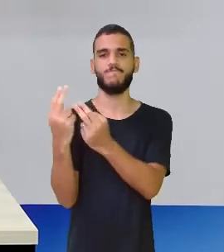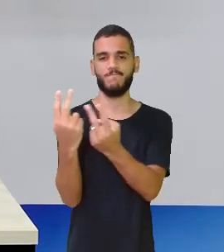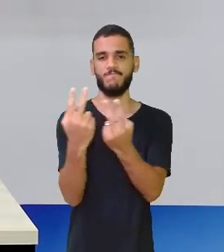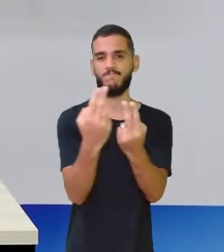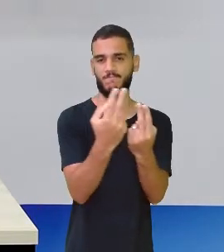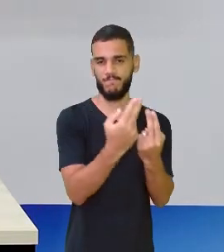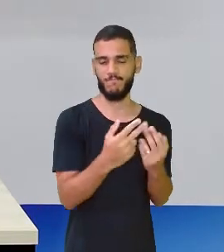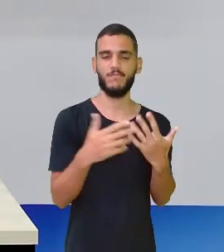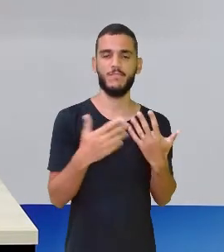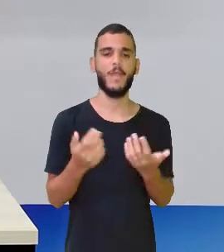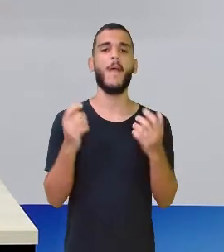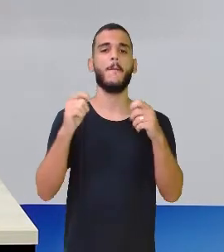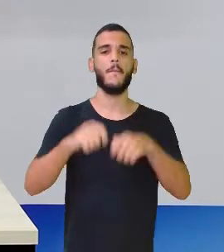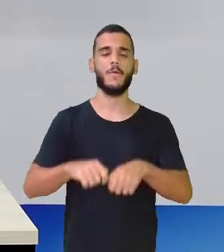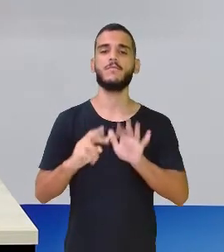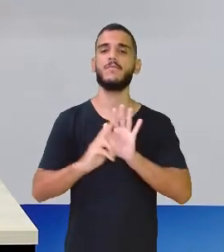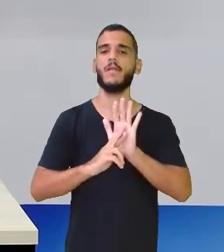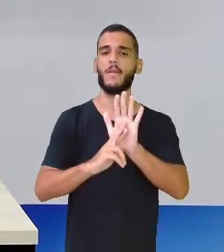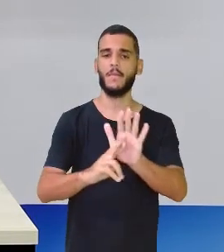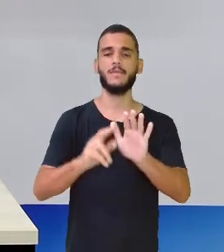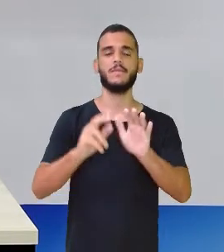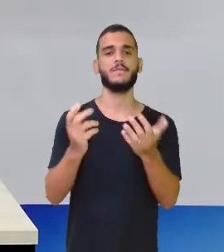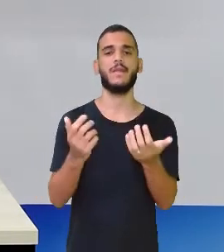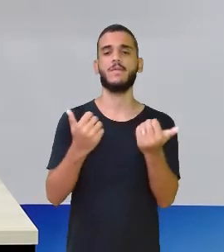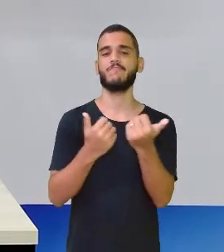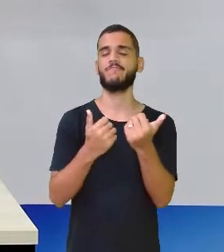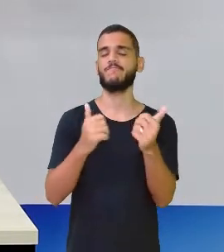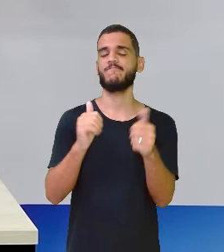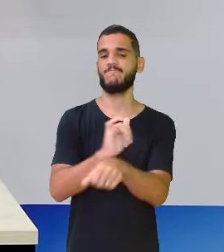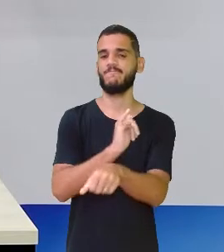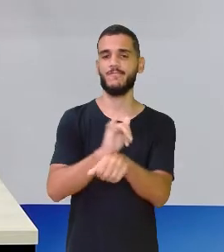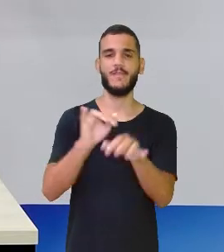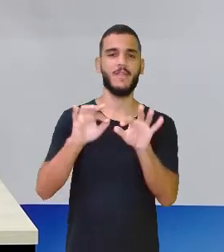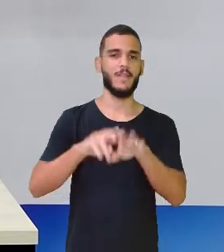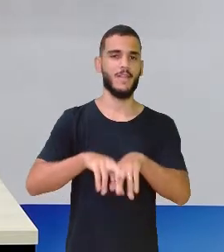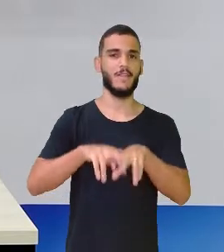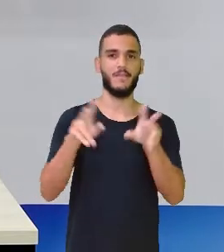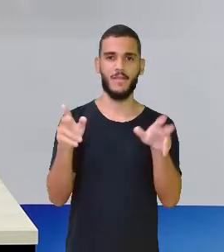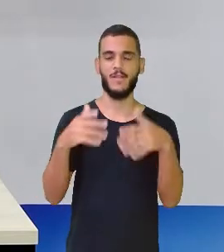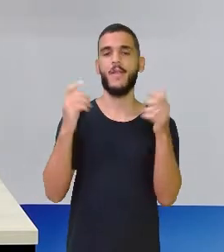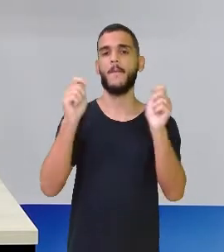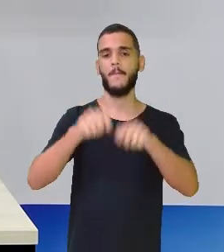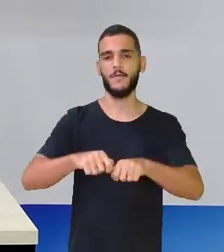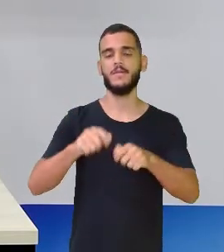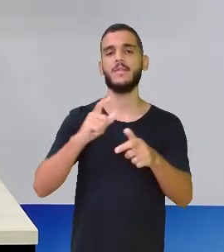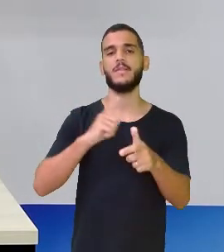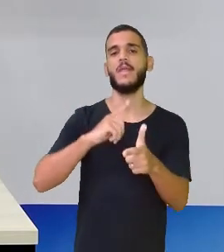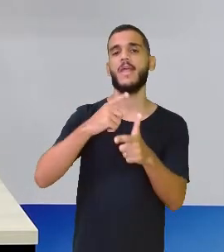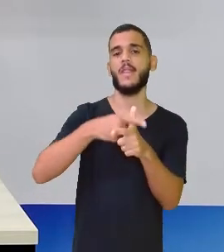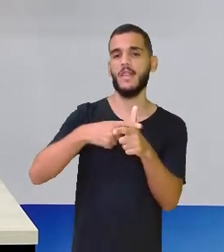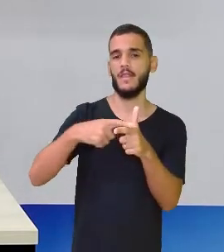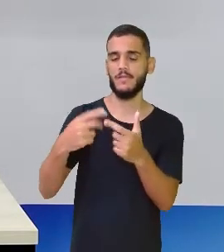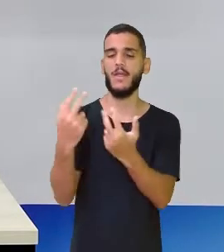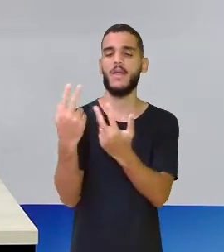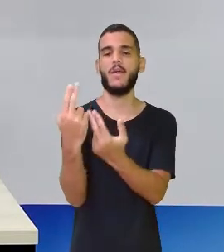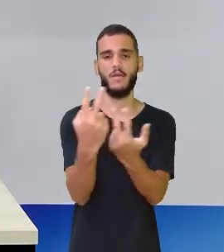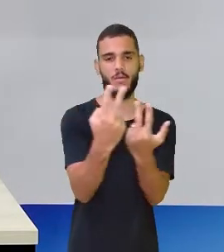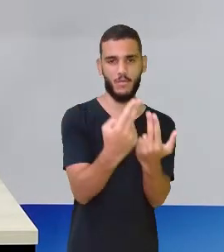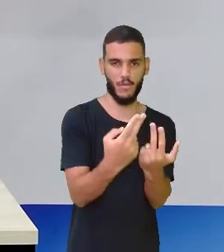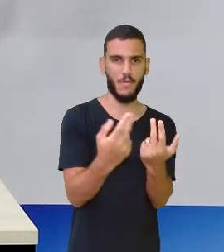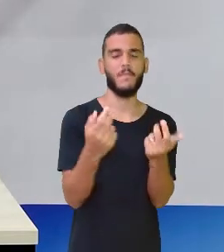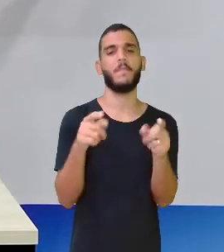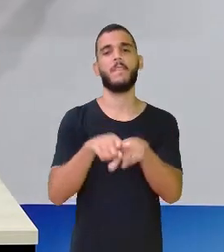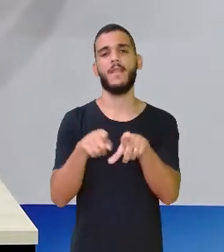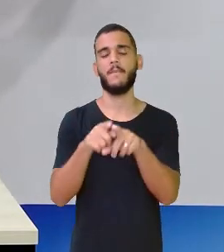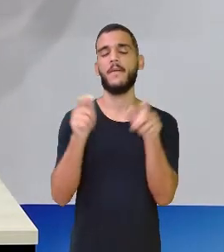maneiras diferentes. Eu posso fazer essa divisão igualmente e